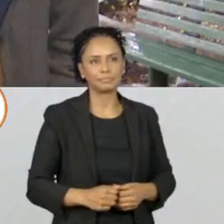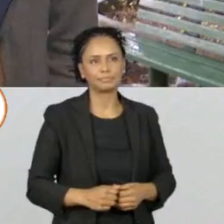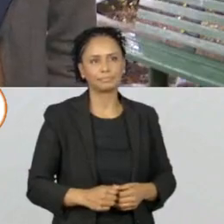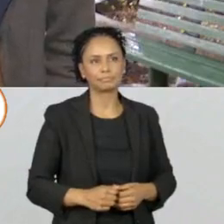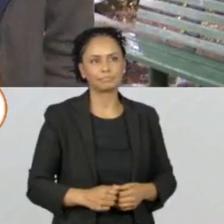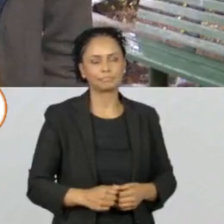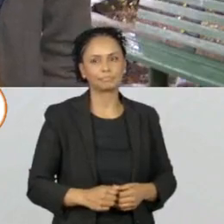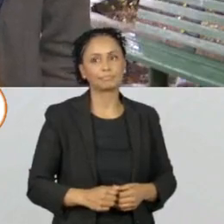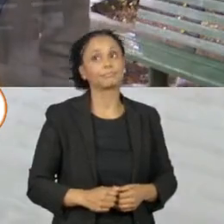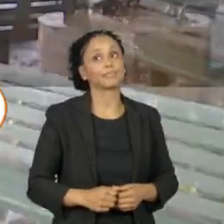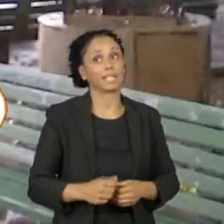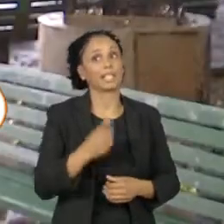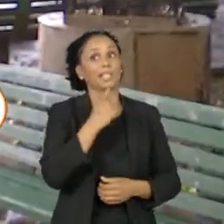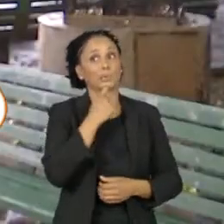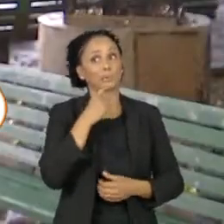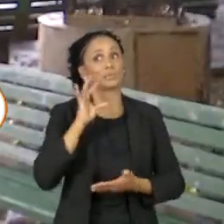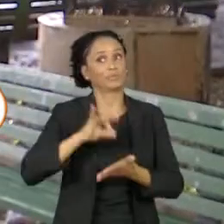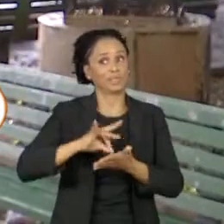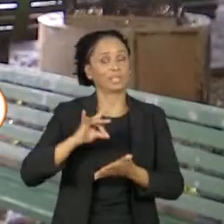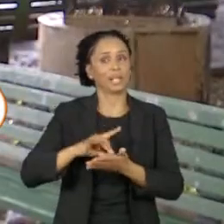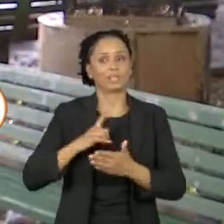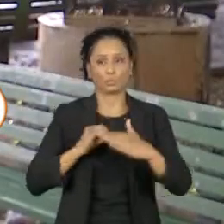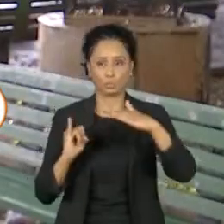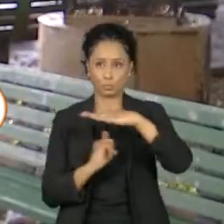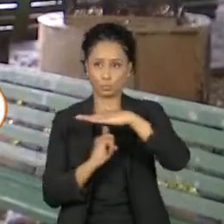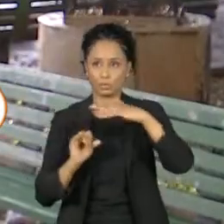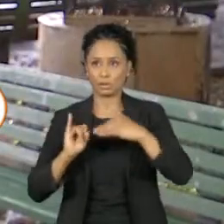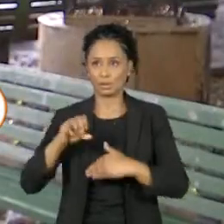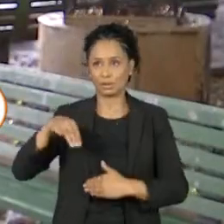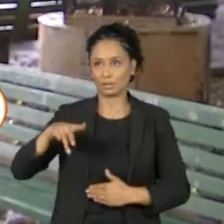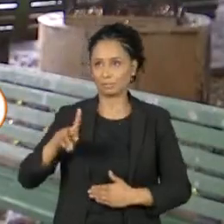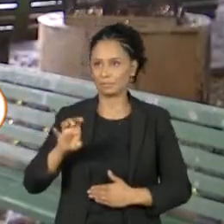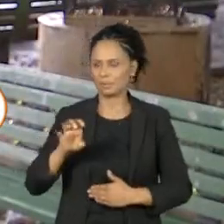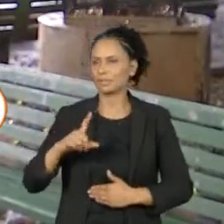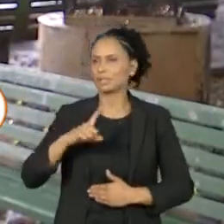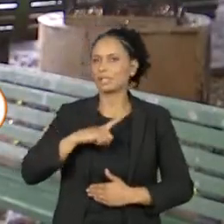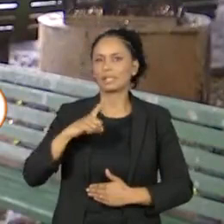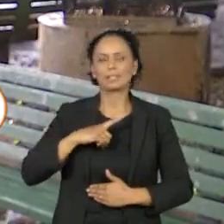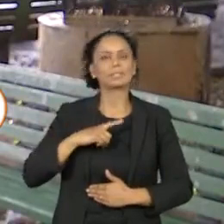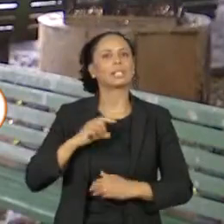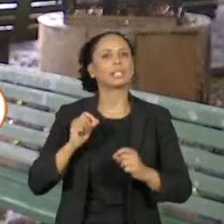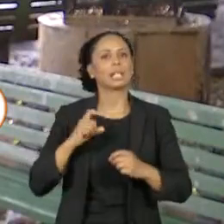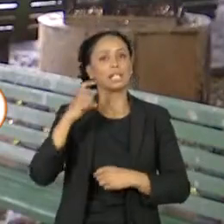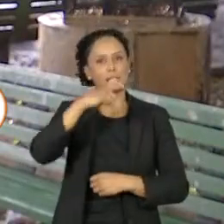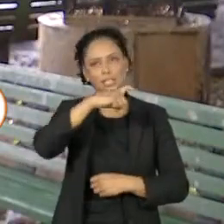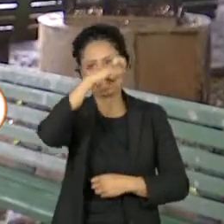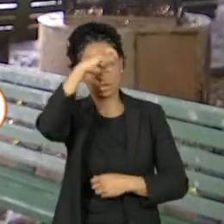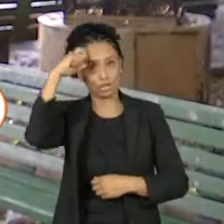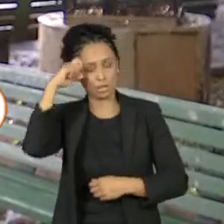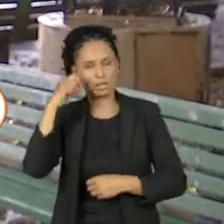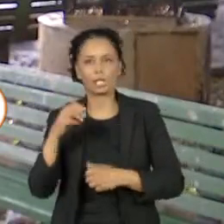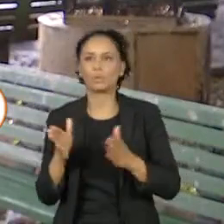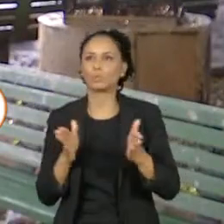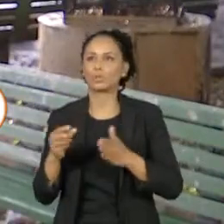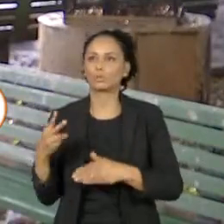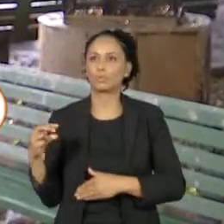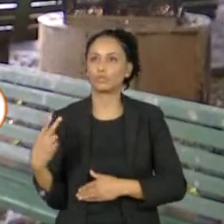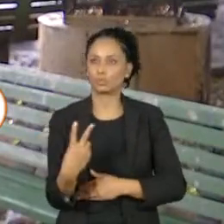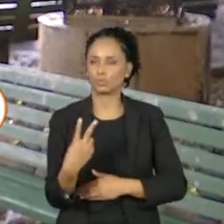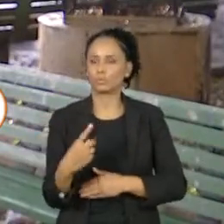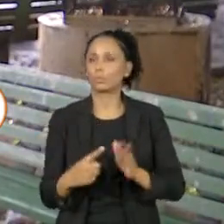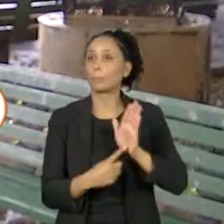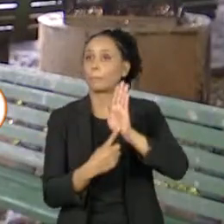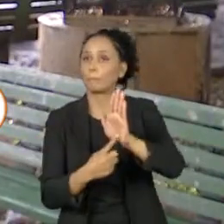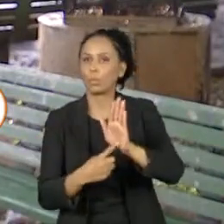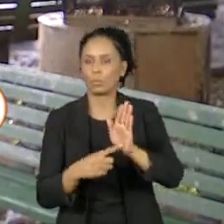É isso aí, Edu. De acordo com o INPE, entre 1º de janeiro e 17 de setembro de 2022, foram registrados na Amazônia